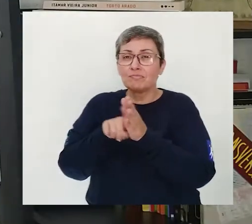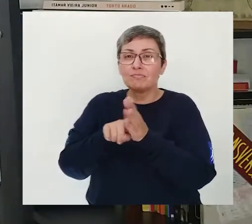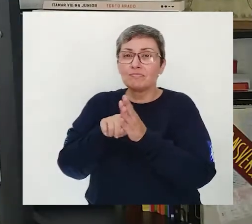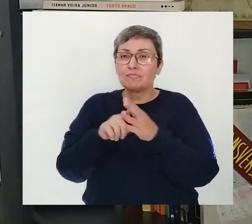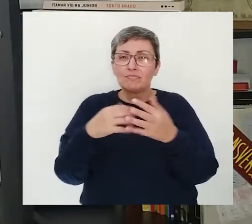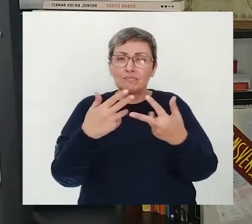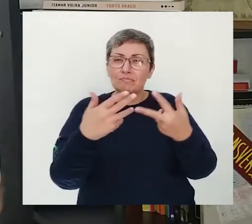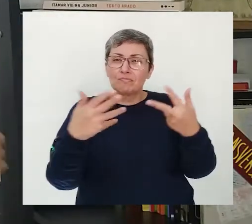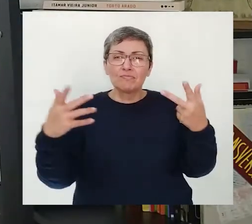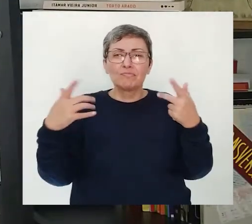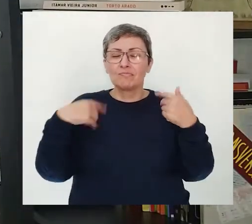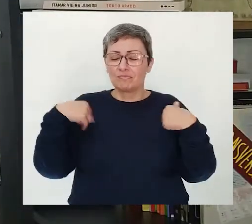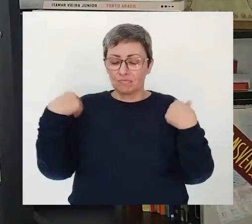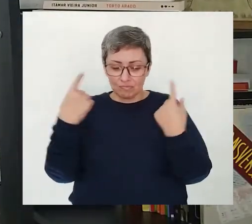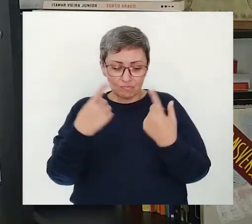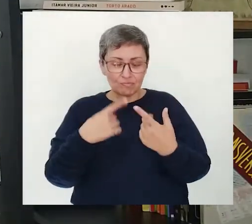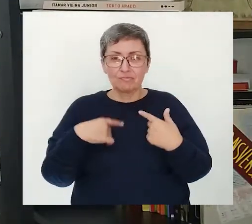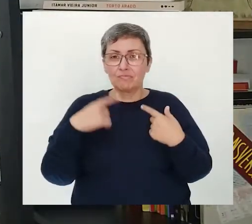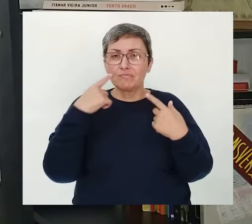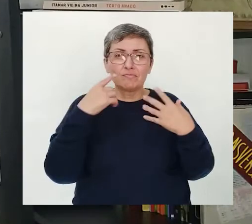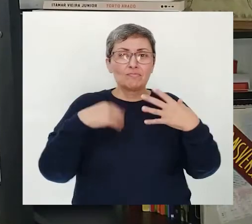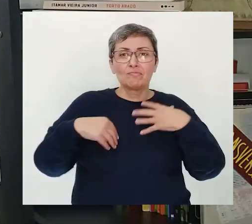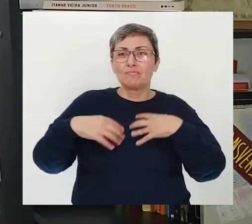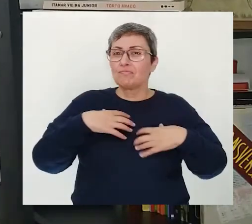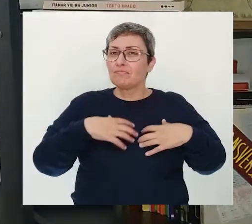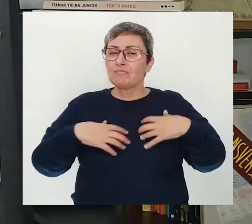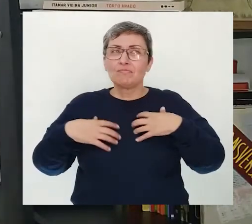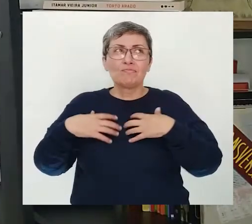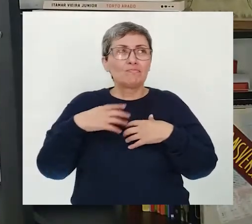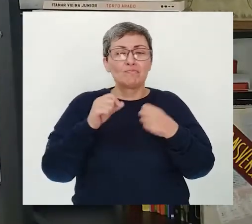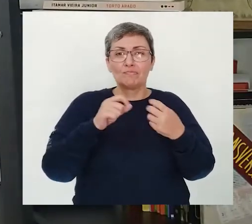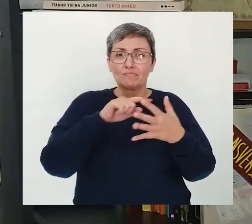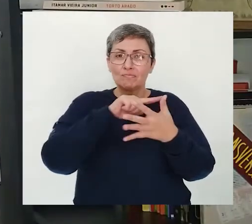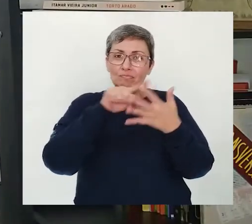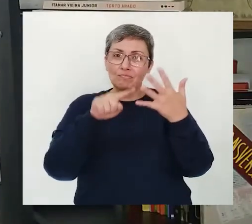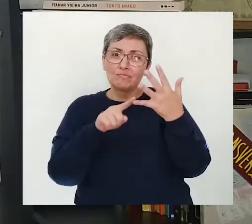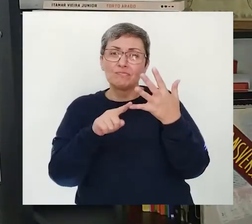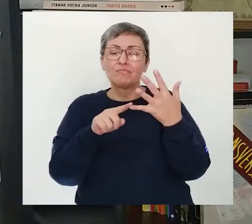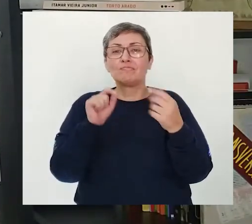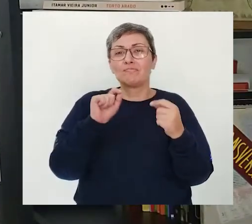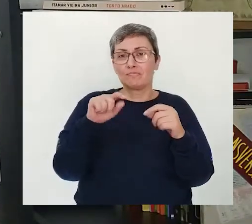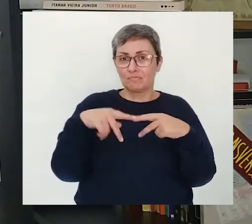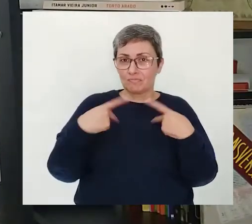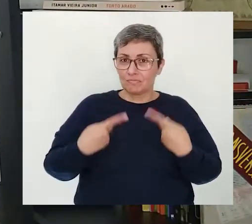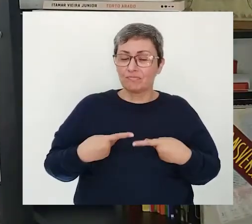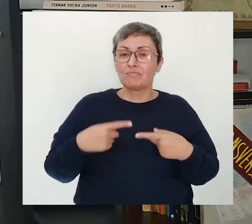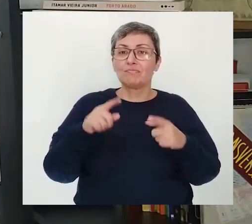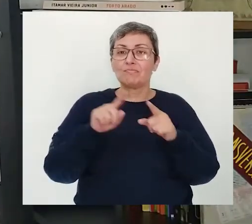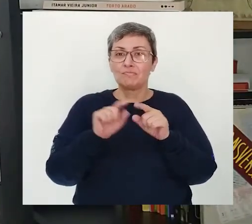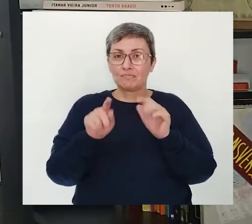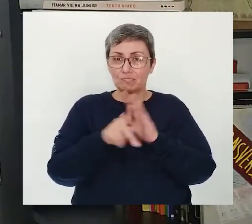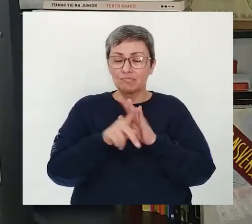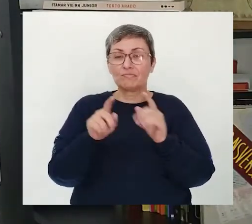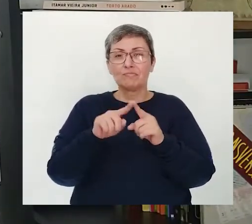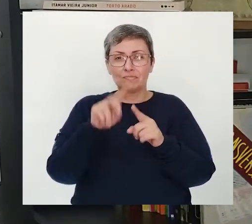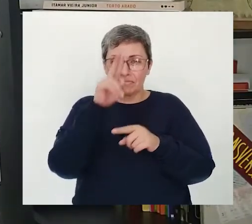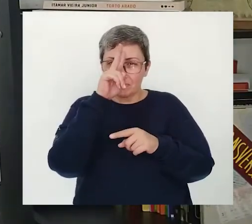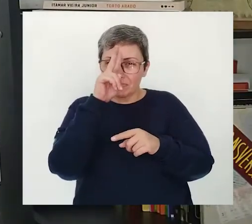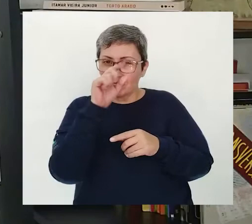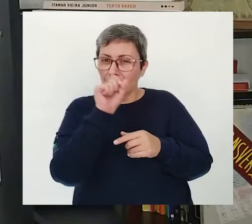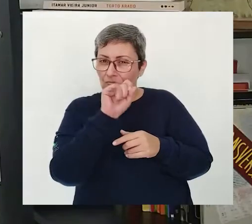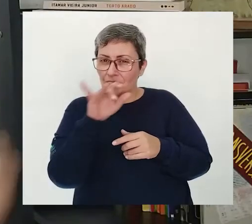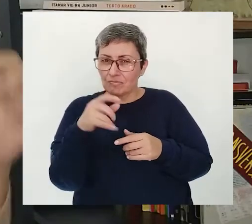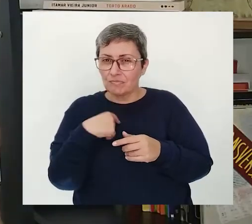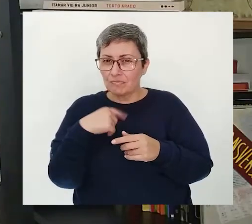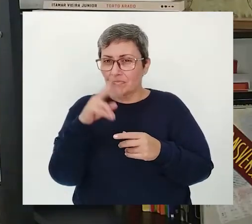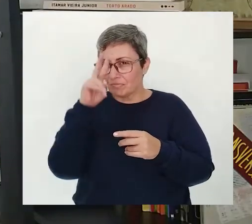os sentidos Todos os nossos sentidos Podem também explorar Os nossos cinco sentidos Aí Do ser humano Os cinco sentidos Do ser humano Vocês se lembram